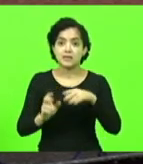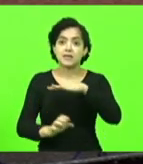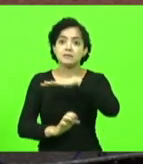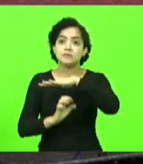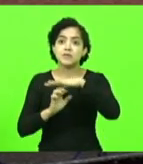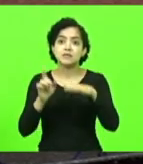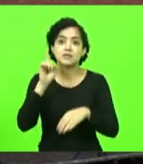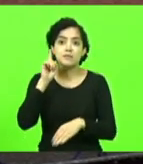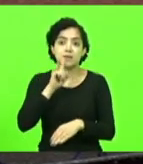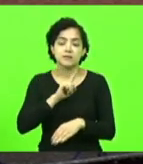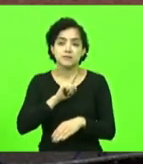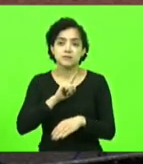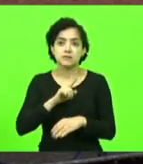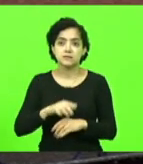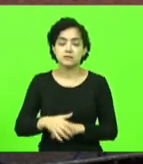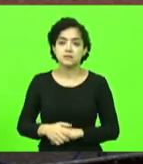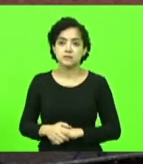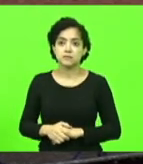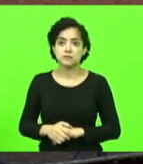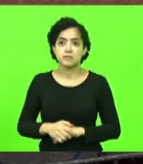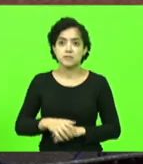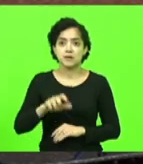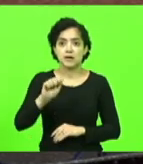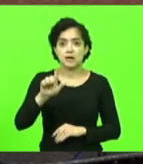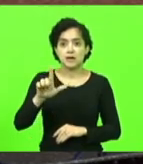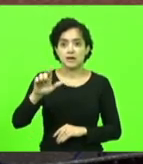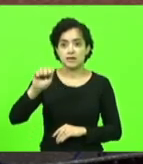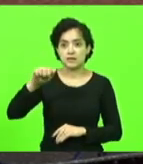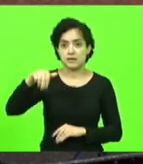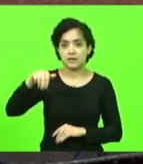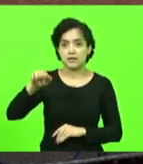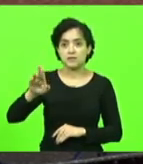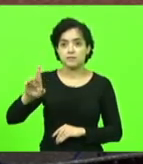se não me falha a memória, a Lambert, que